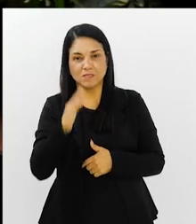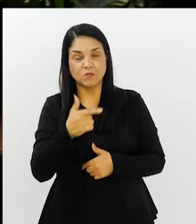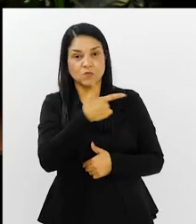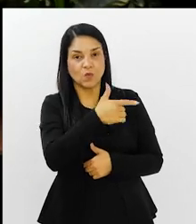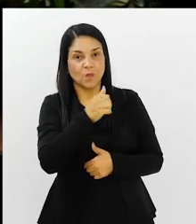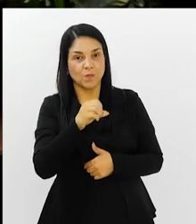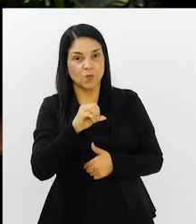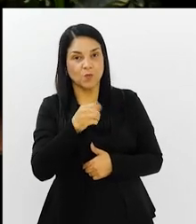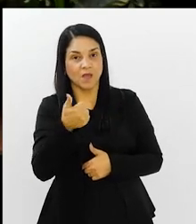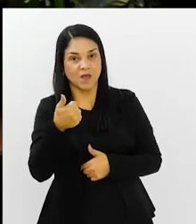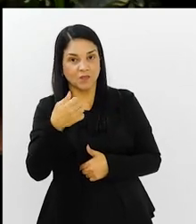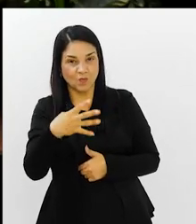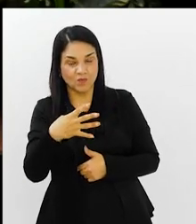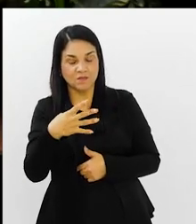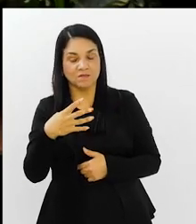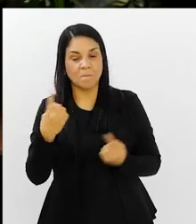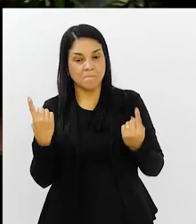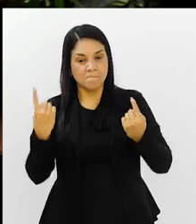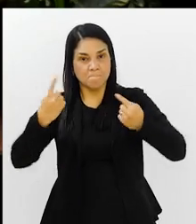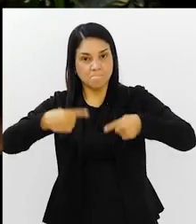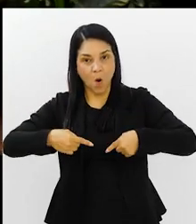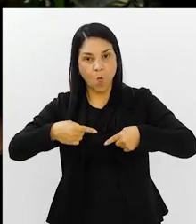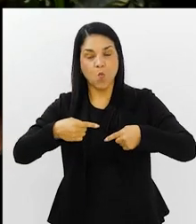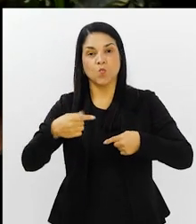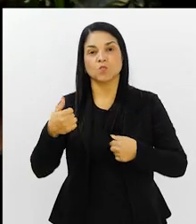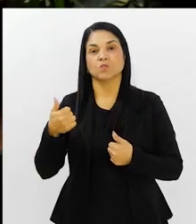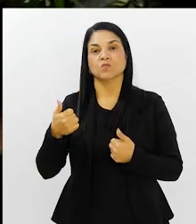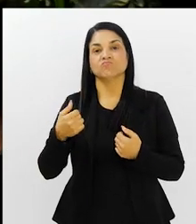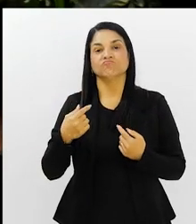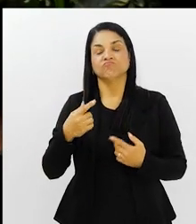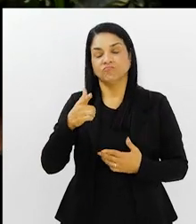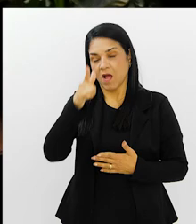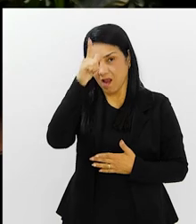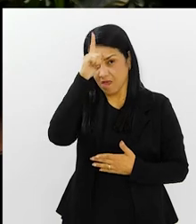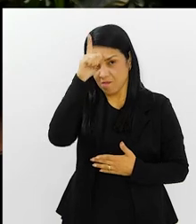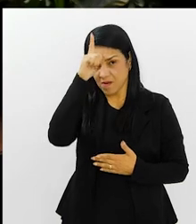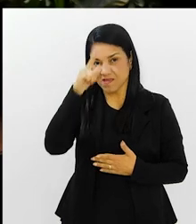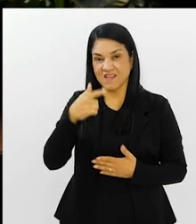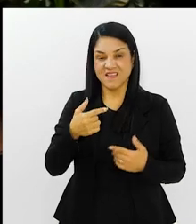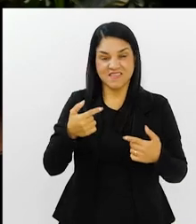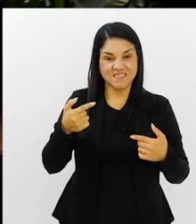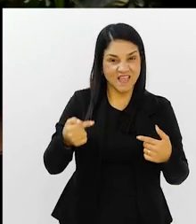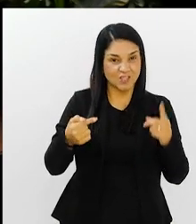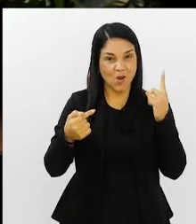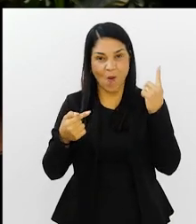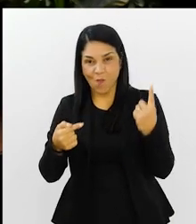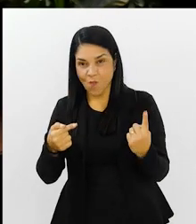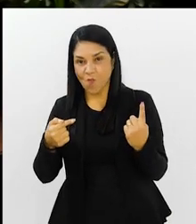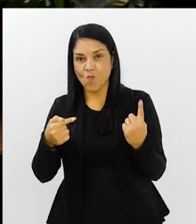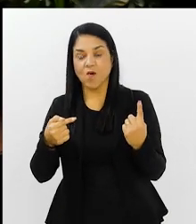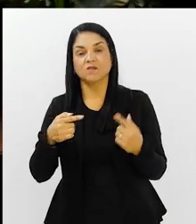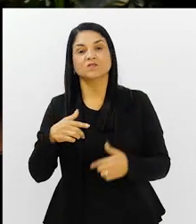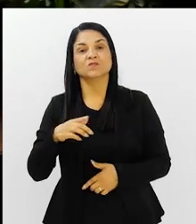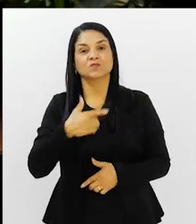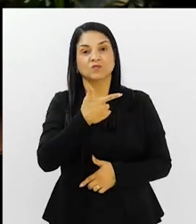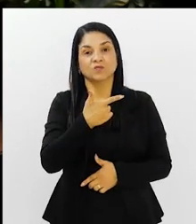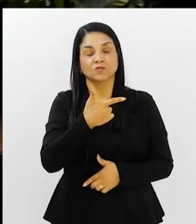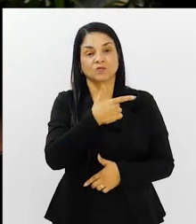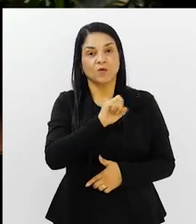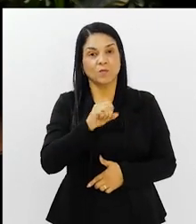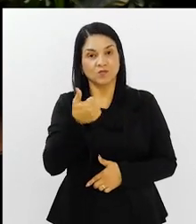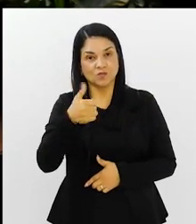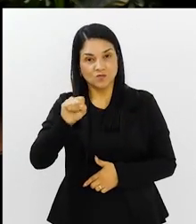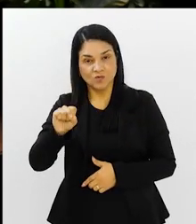Brasil. Goleada diante da Alemanha, 7 a 1 em Belo Horizonte. Tivemos 2018, a Copa da